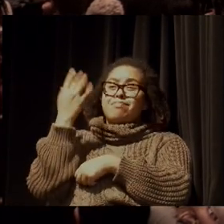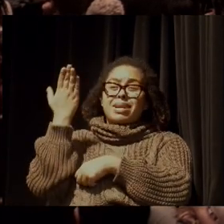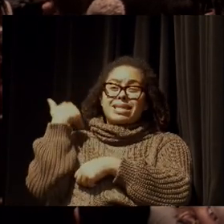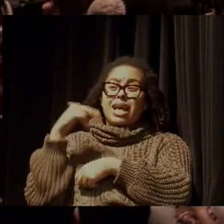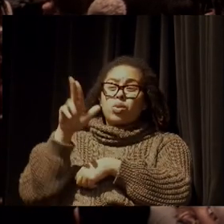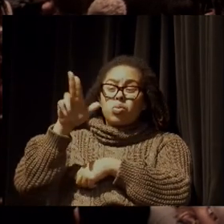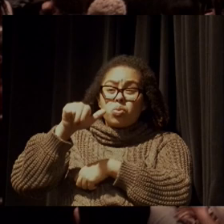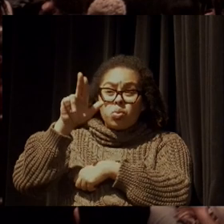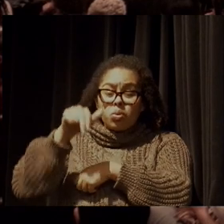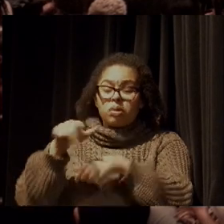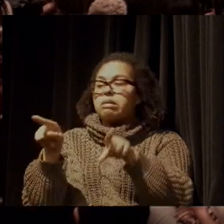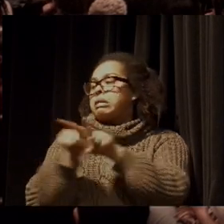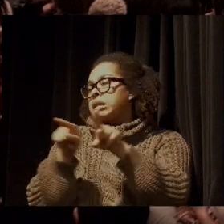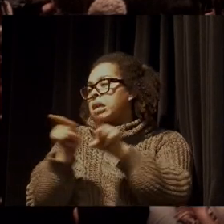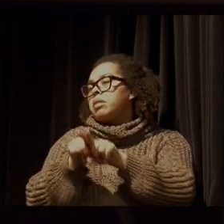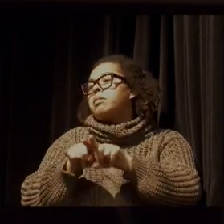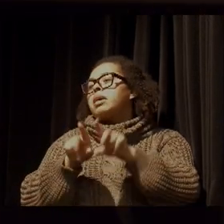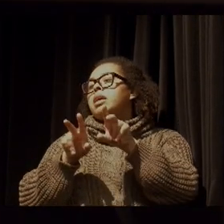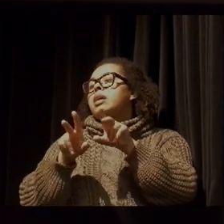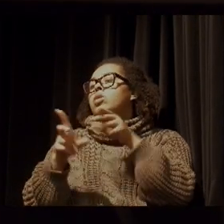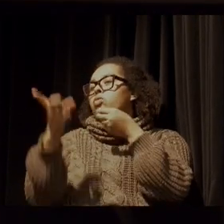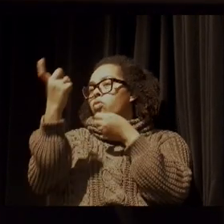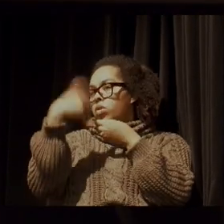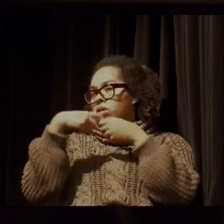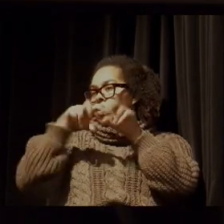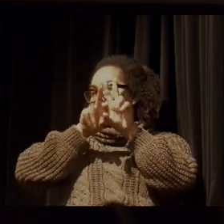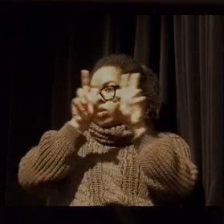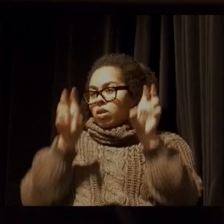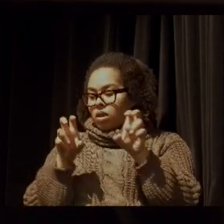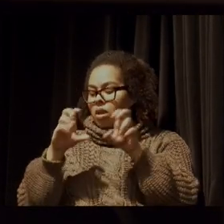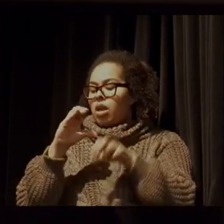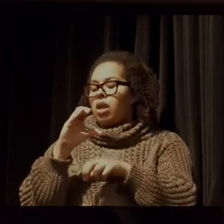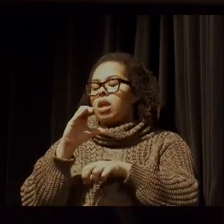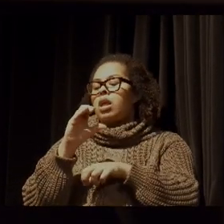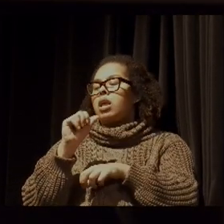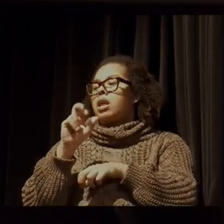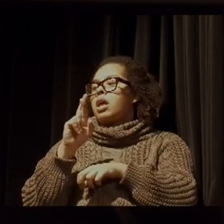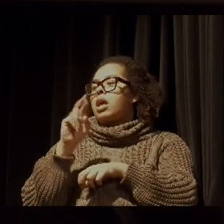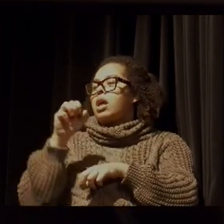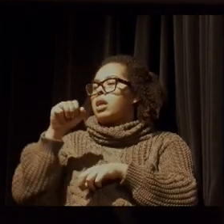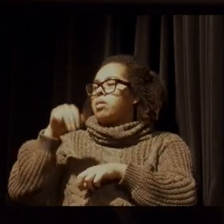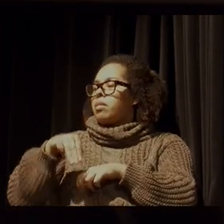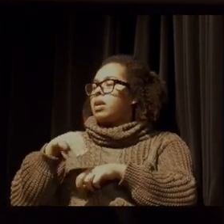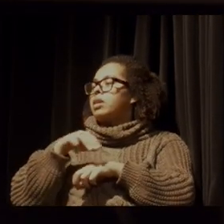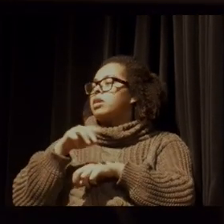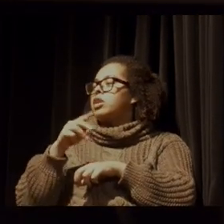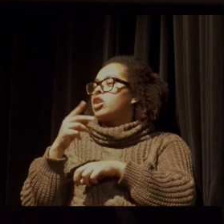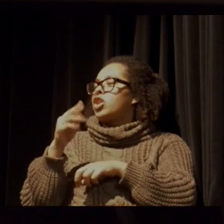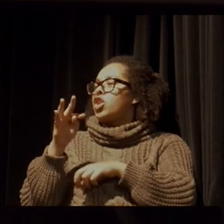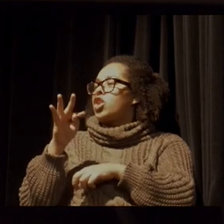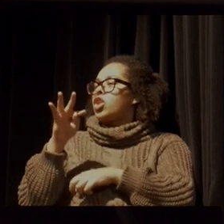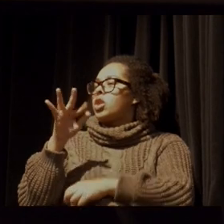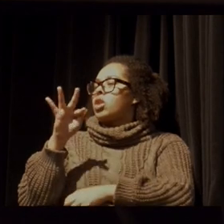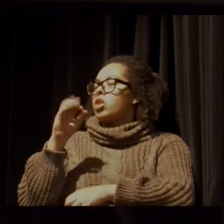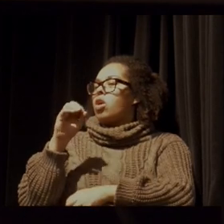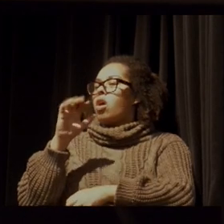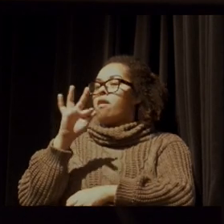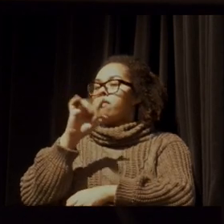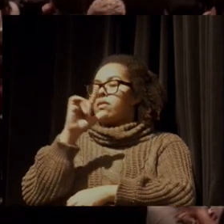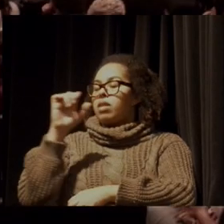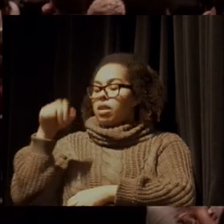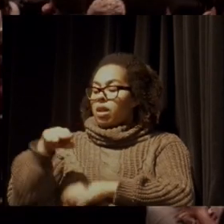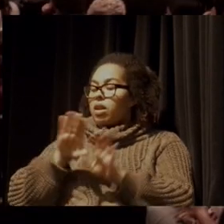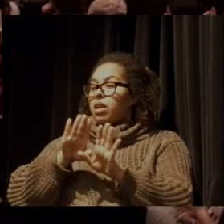E voltando à conversa daí, já não tanto com a Carmelúcia, com o Toffoli, na defesa da Mata Atlântica, que a Denise